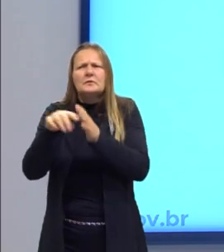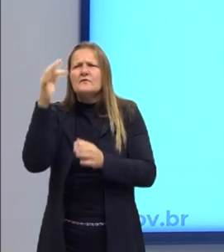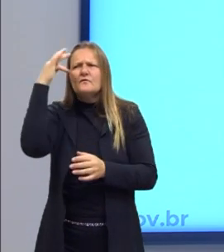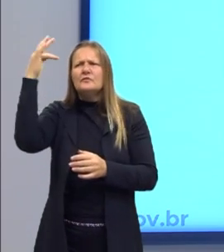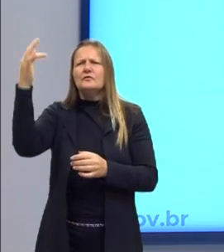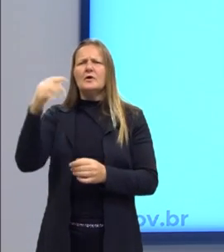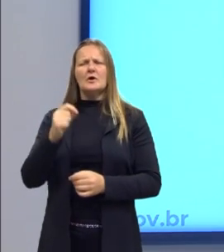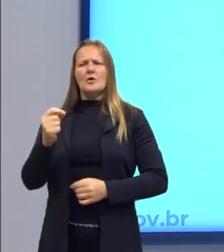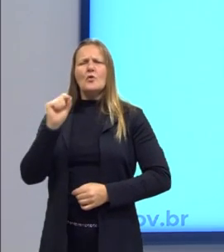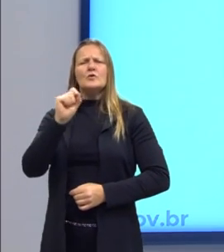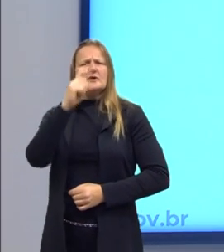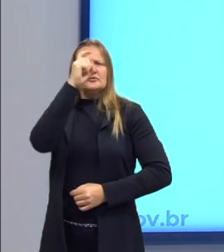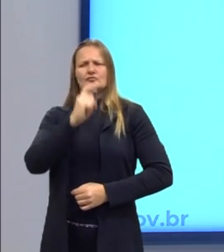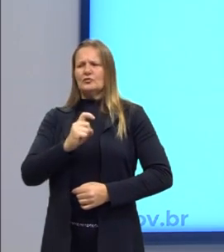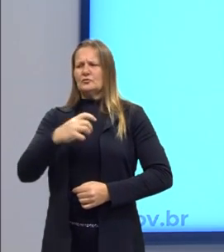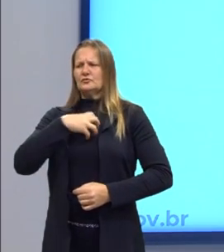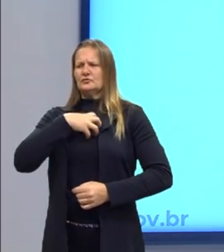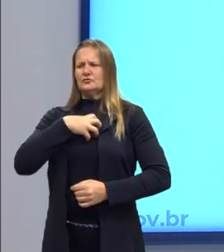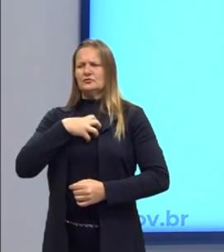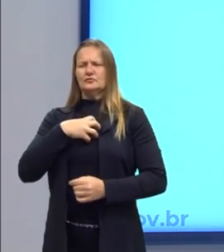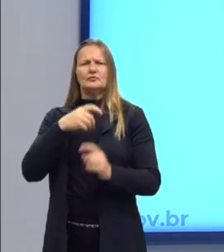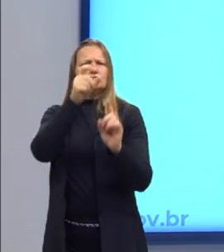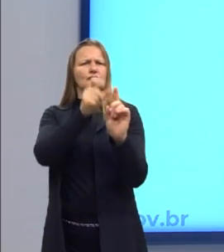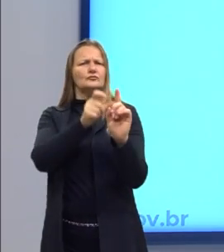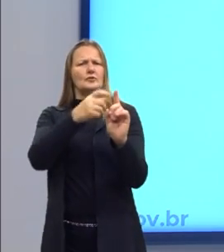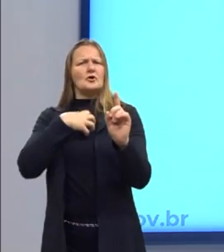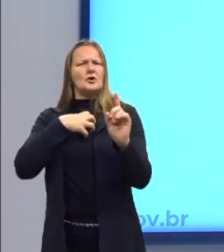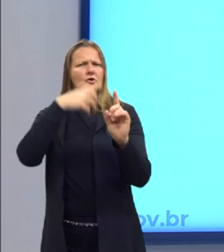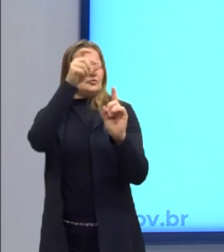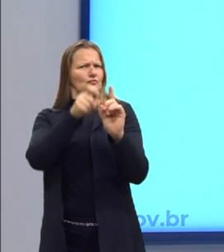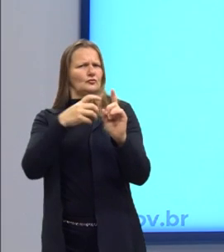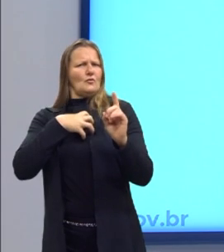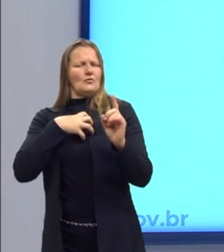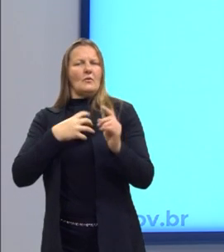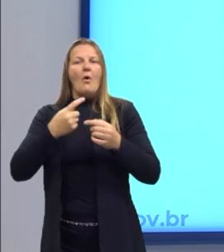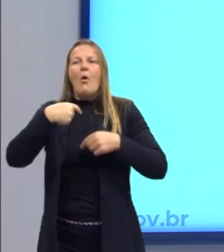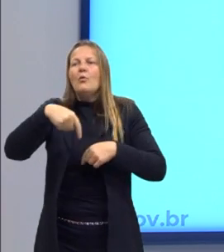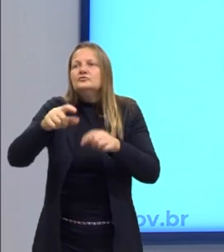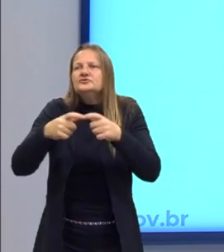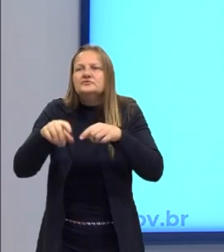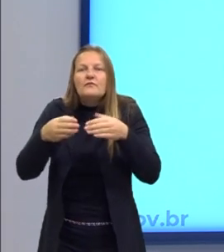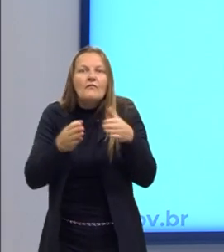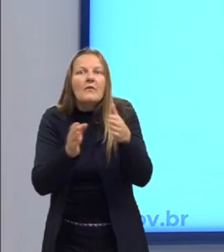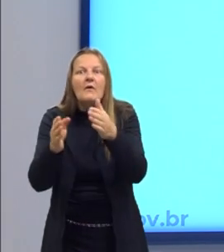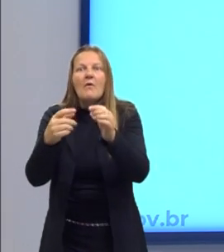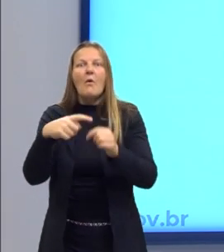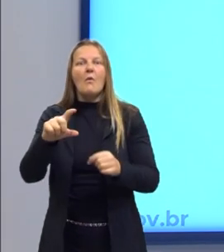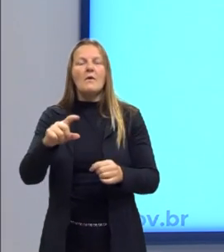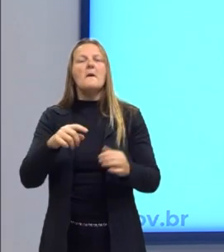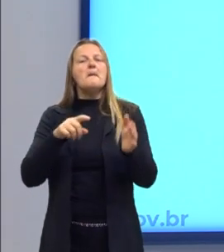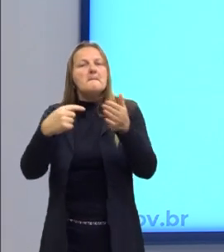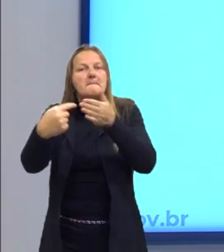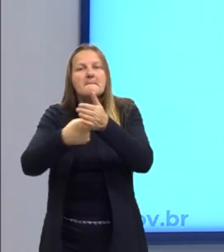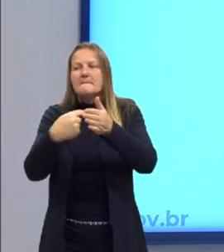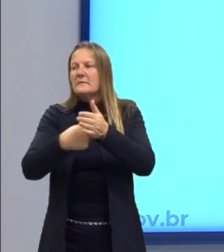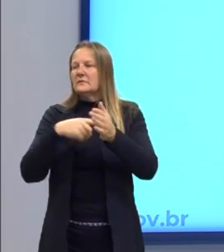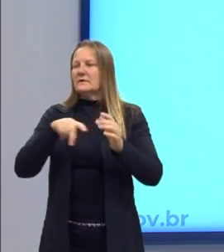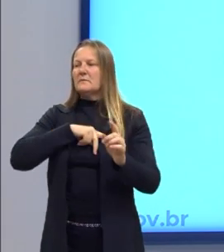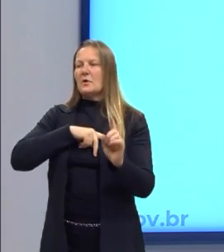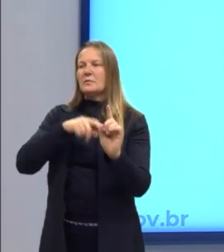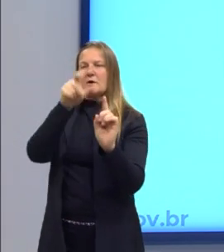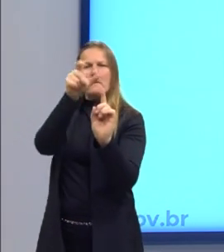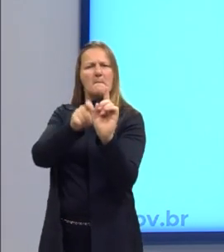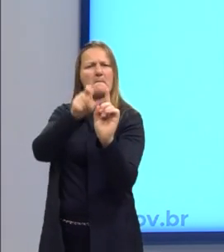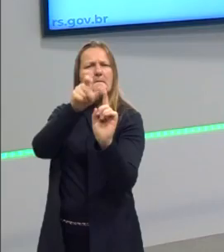o que somos, de onde viemos, para onde vamos, são perguntas metafísicas. Então vamos lá, né?